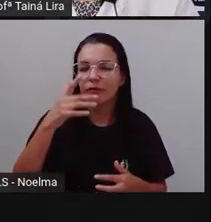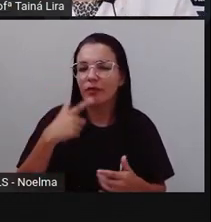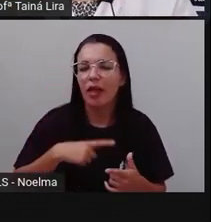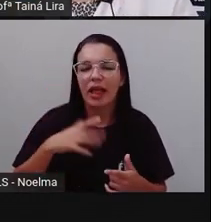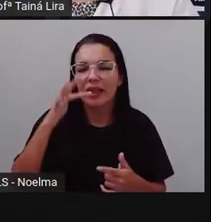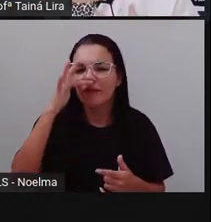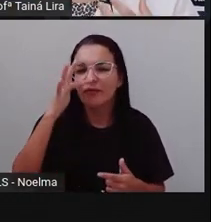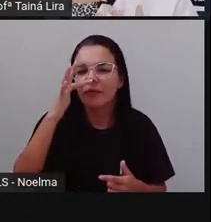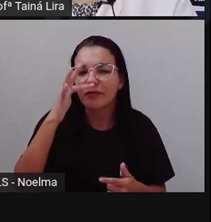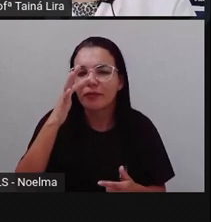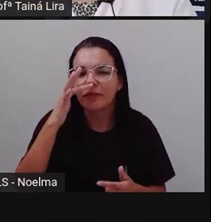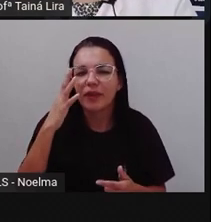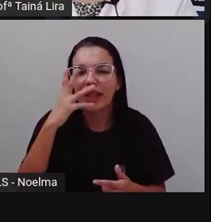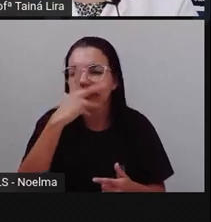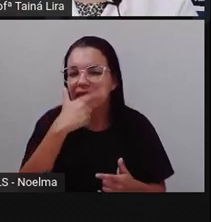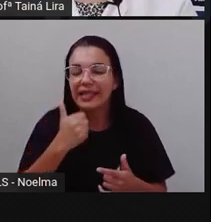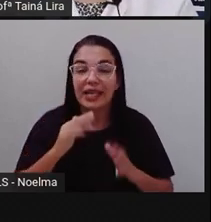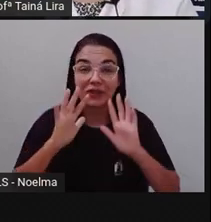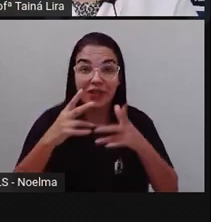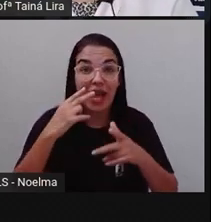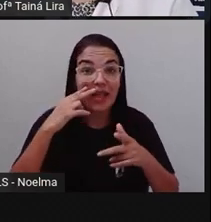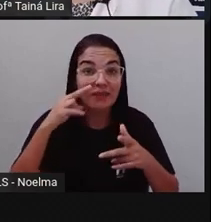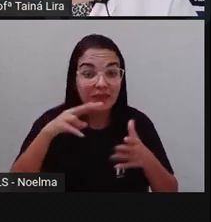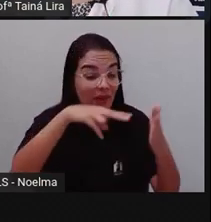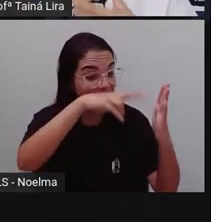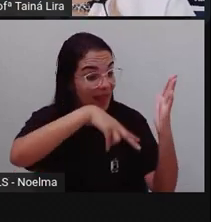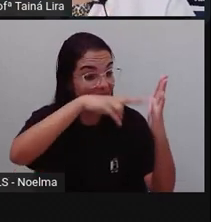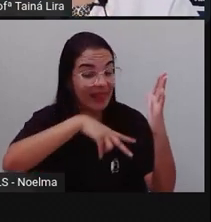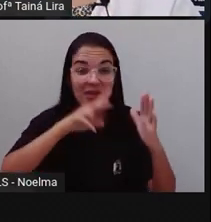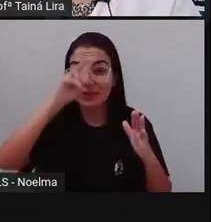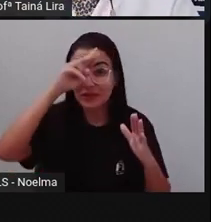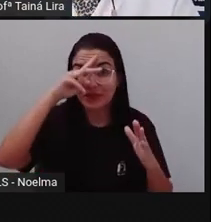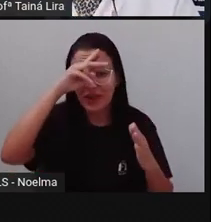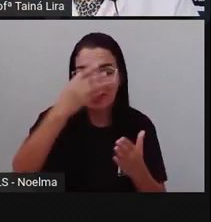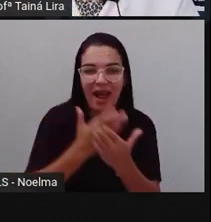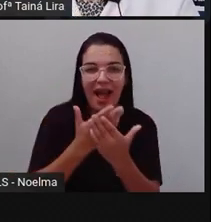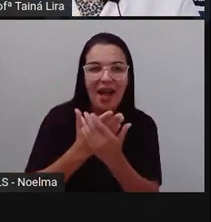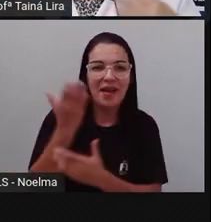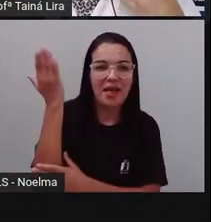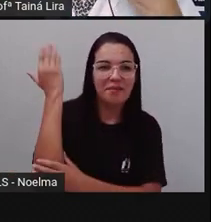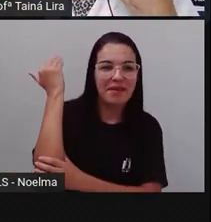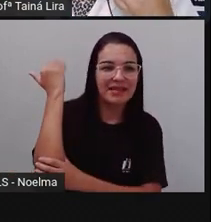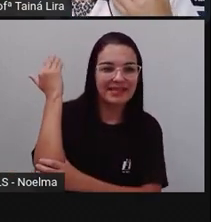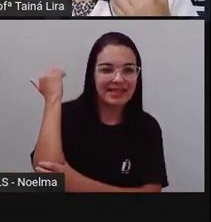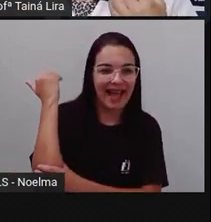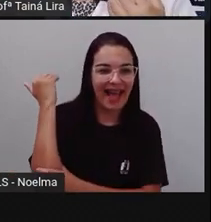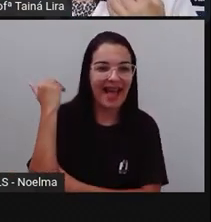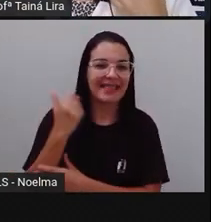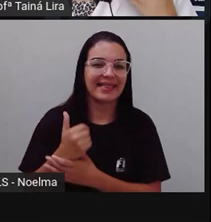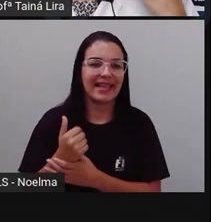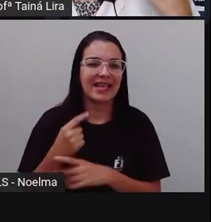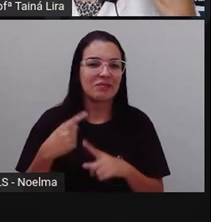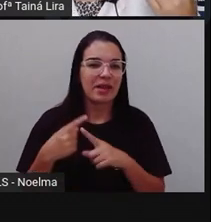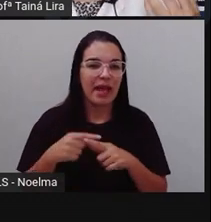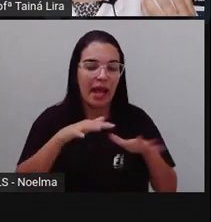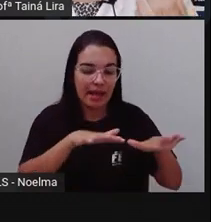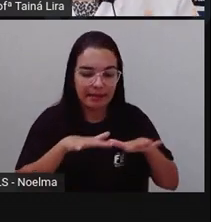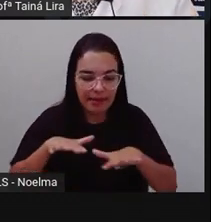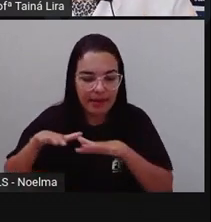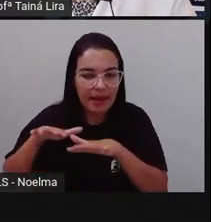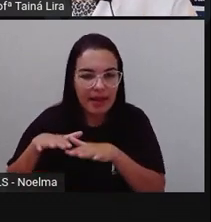lemos também uma história, Não é verdade? Em uma aula anterior, Da professora que levou as crianças Para